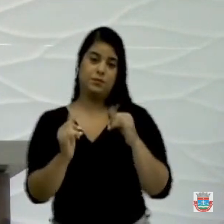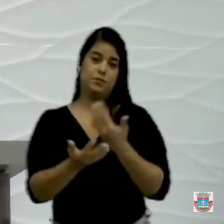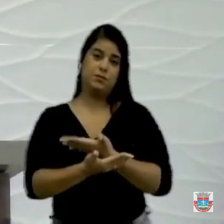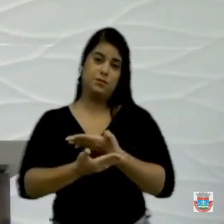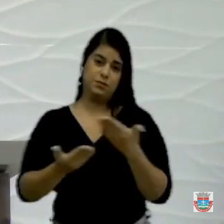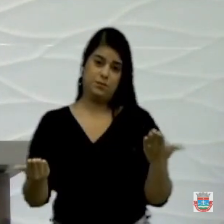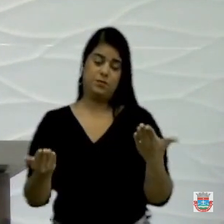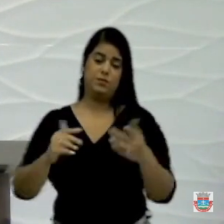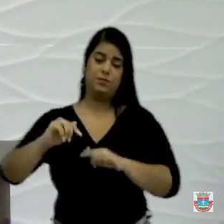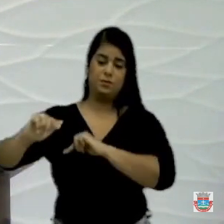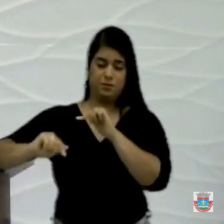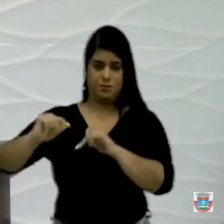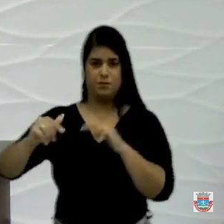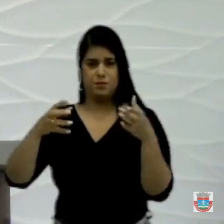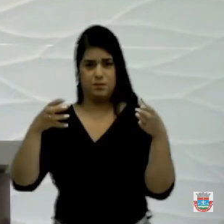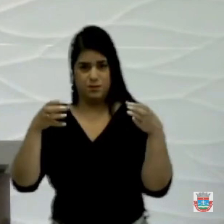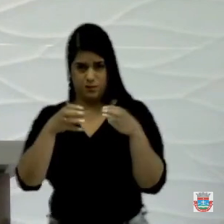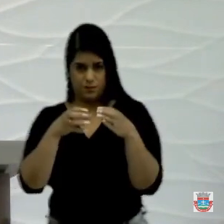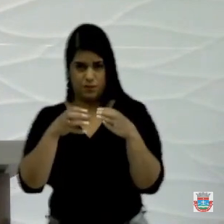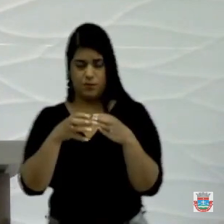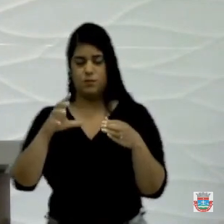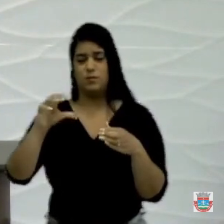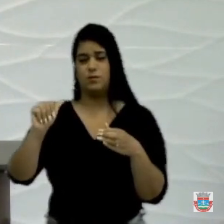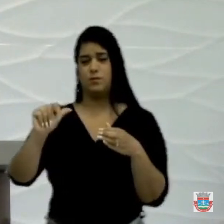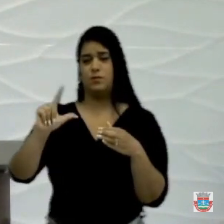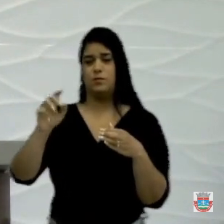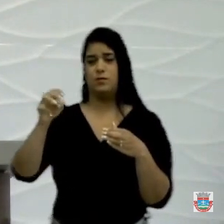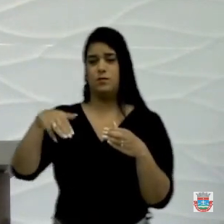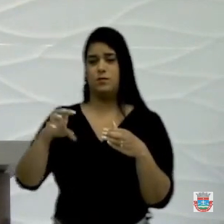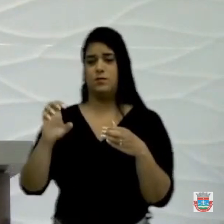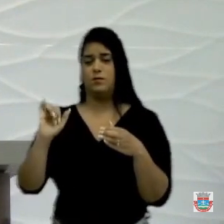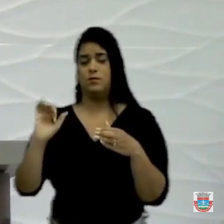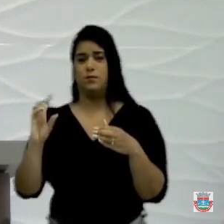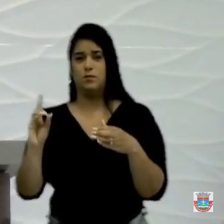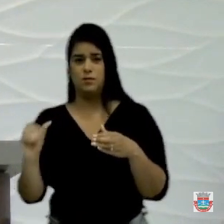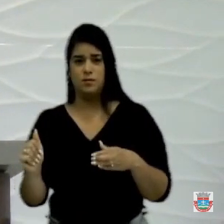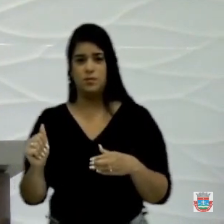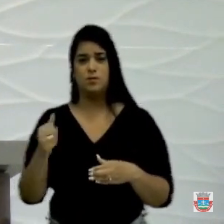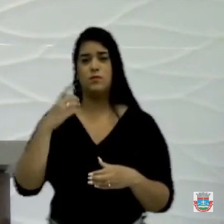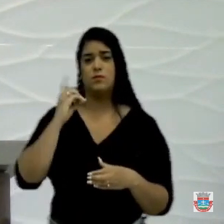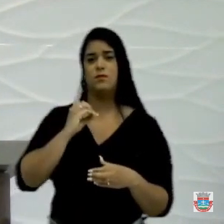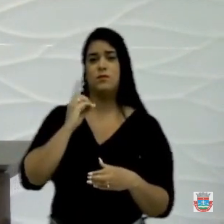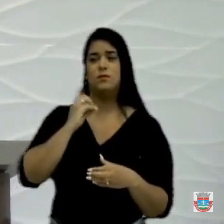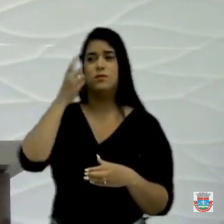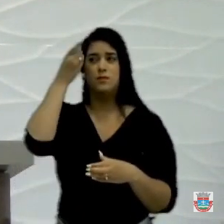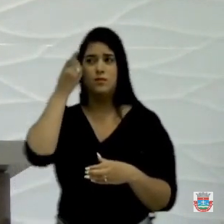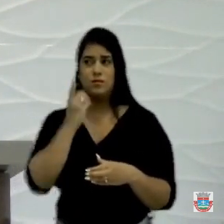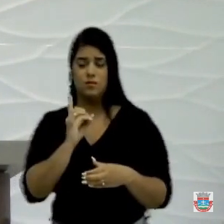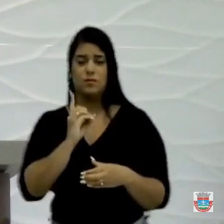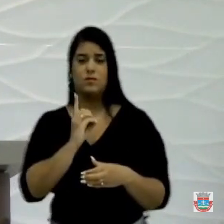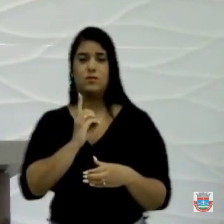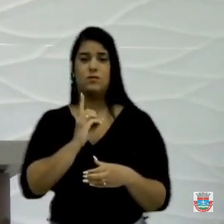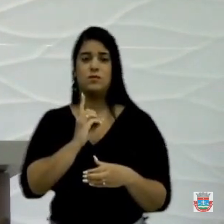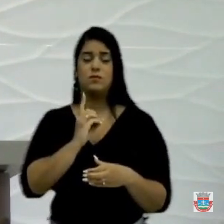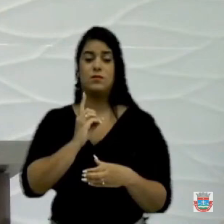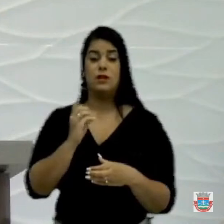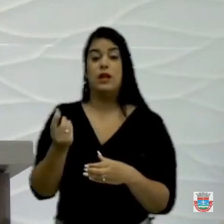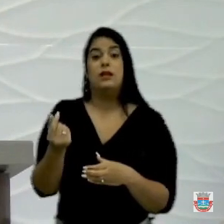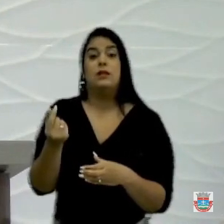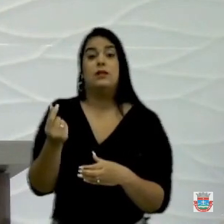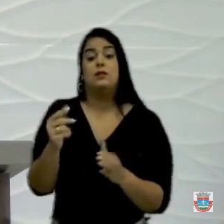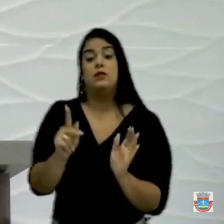gente trabalha com o grupo, o grupo Almeida, da deputada Débora Almeida. E aqui é recurso próprio,